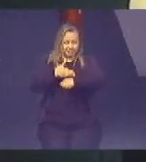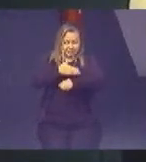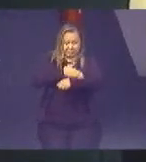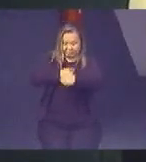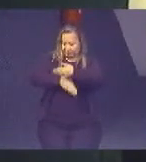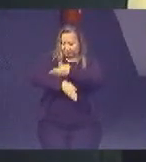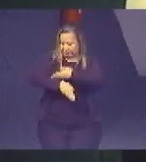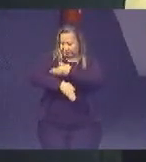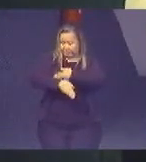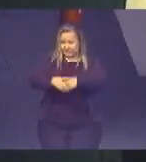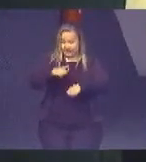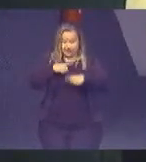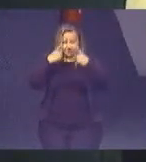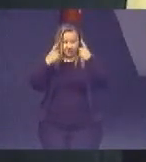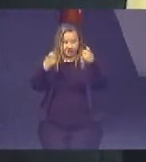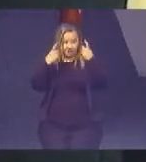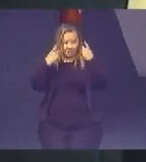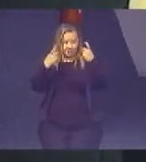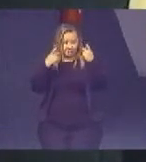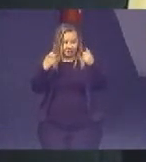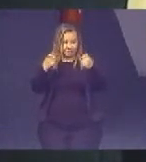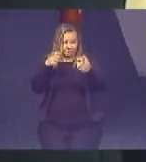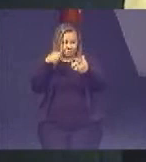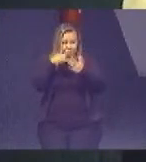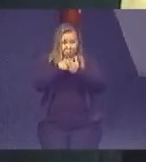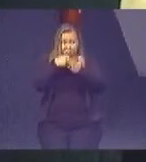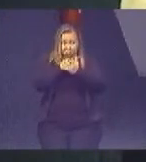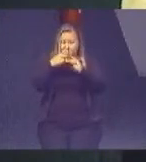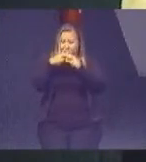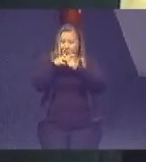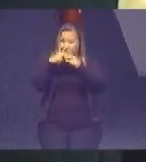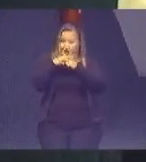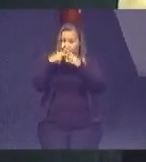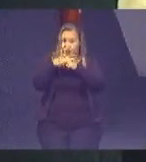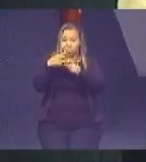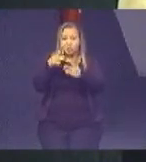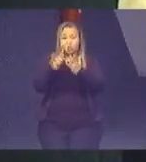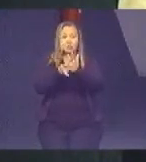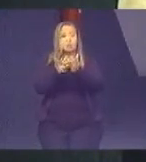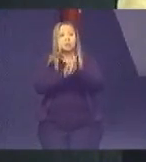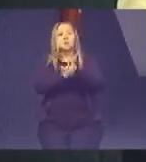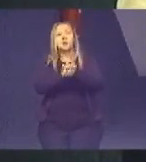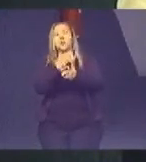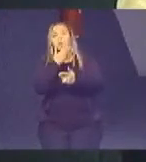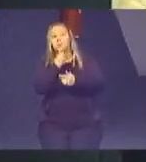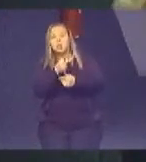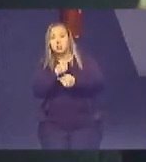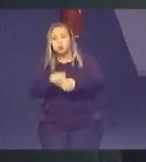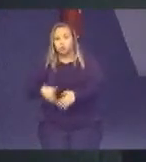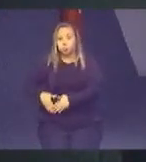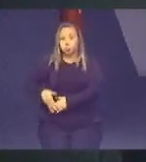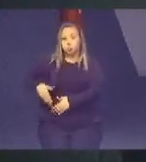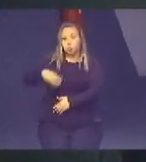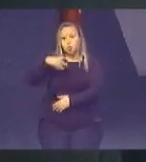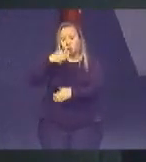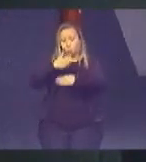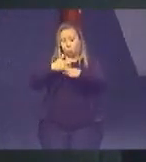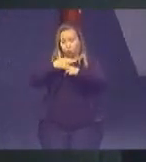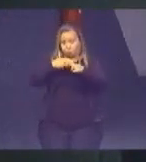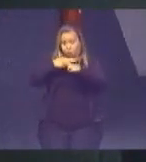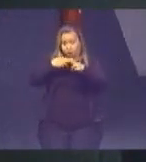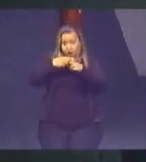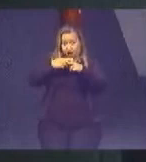Ela havia sido violentamente agredida pelo marido de posse de um facão e a lâmina